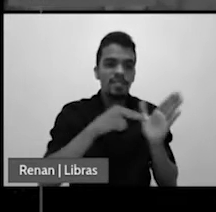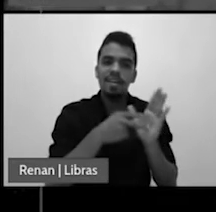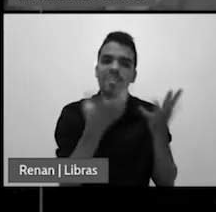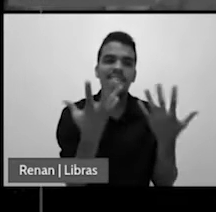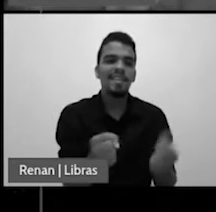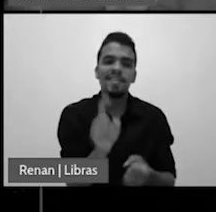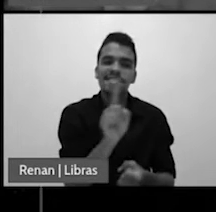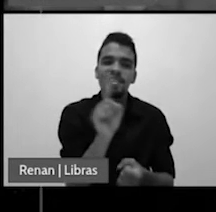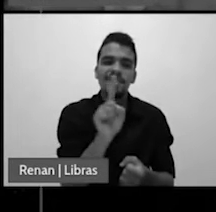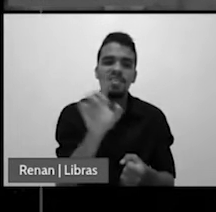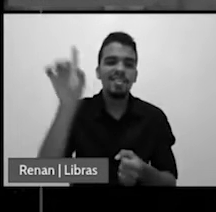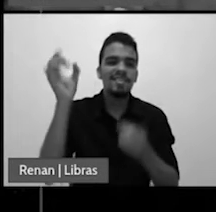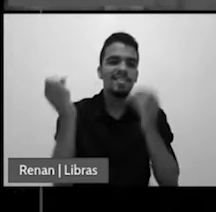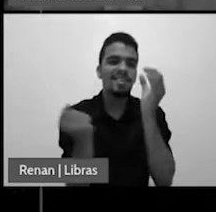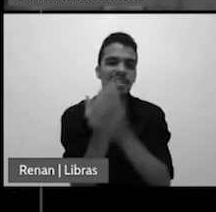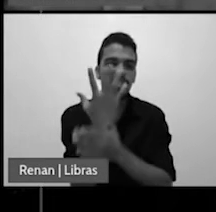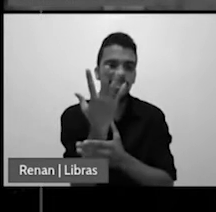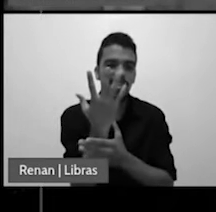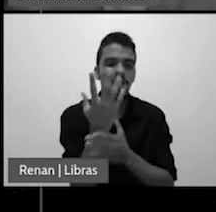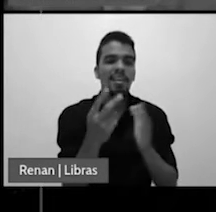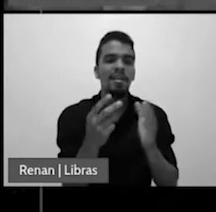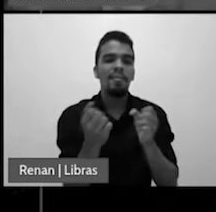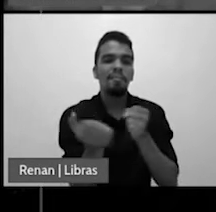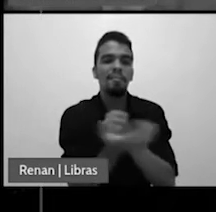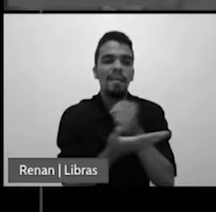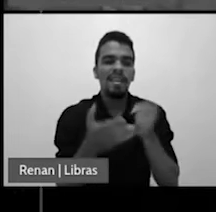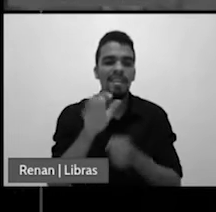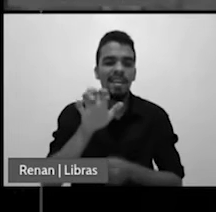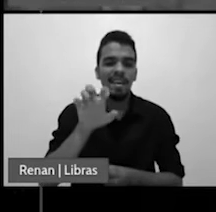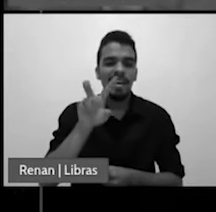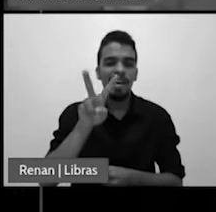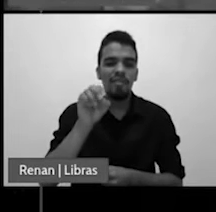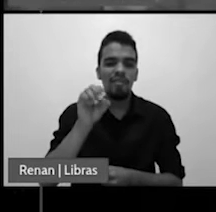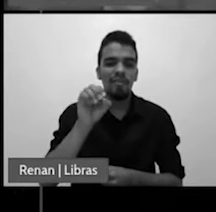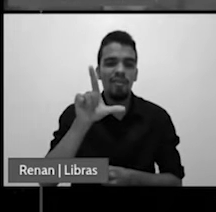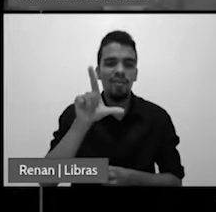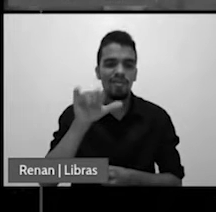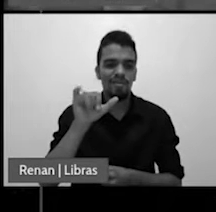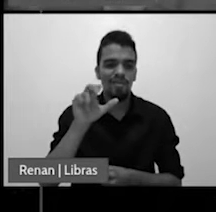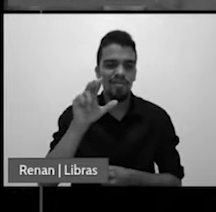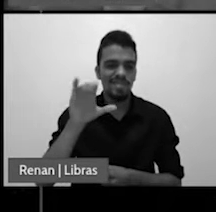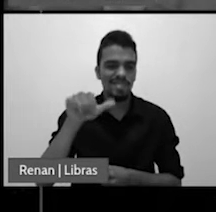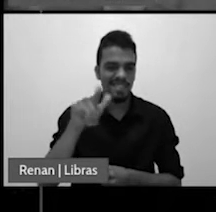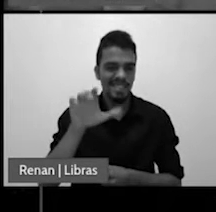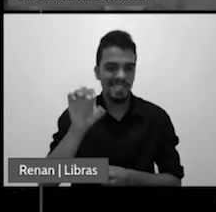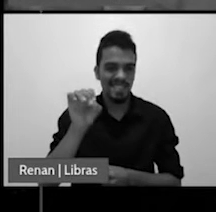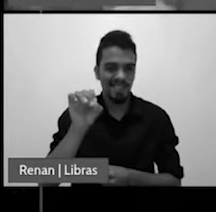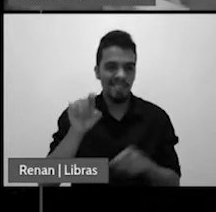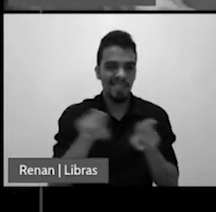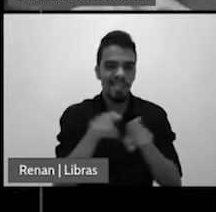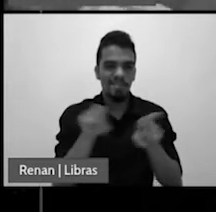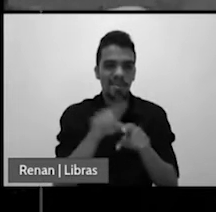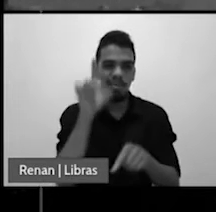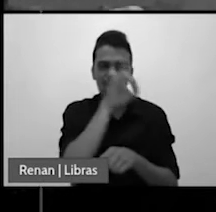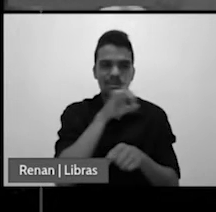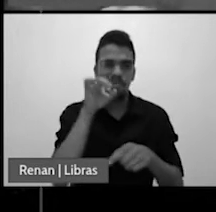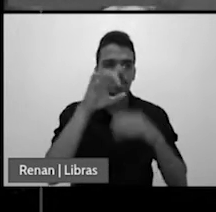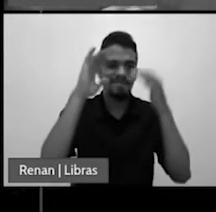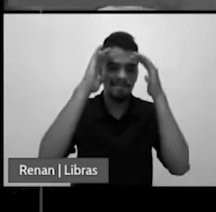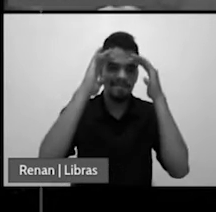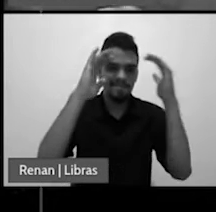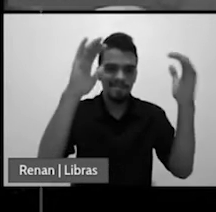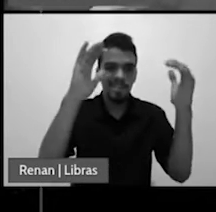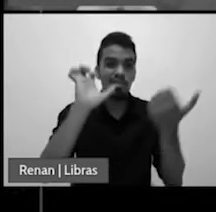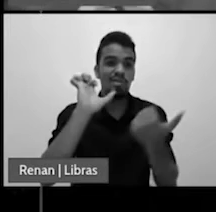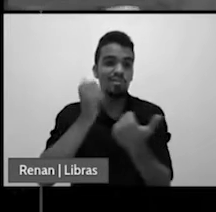adesão ao evolucionismo e com a guarda do domingo, que é o substituto do sábado. Muito bem, nós queremos